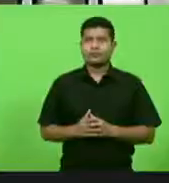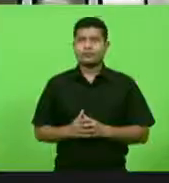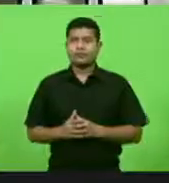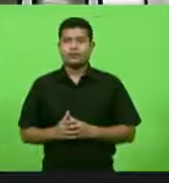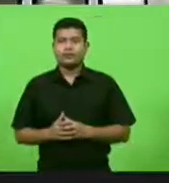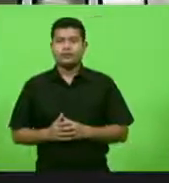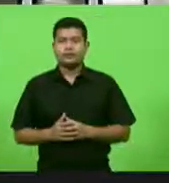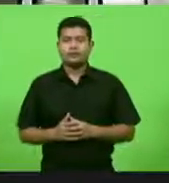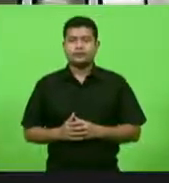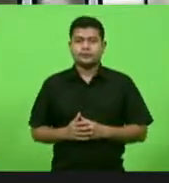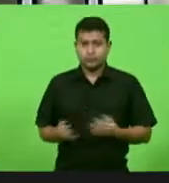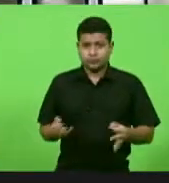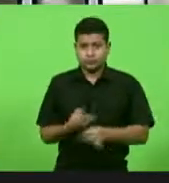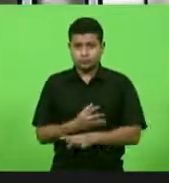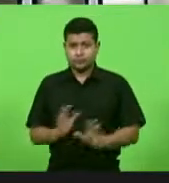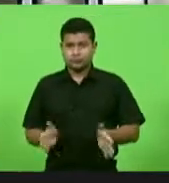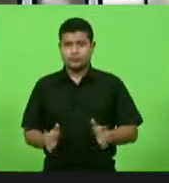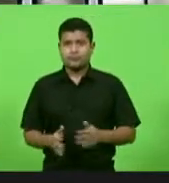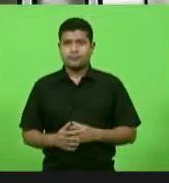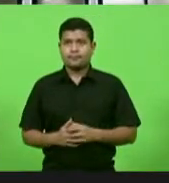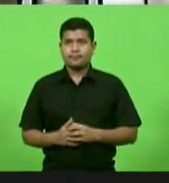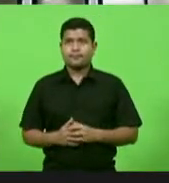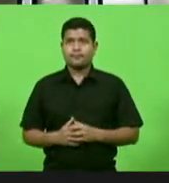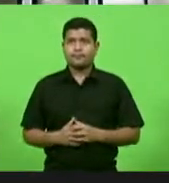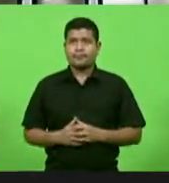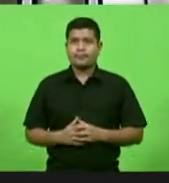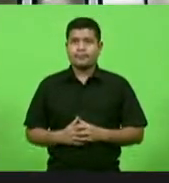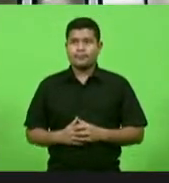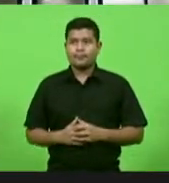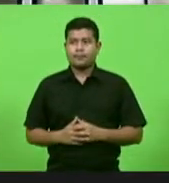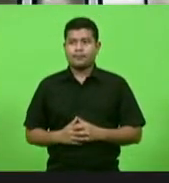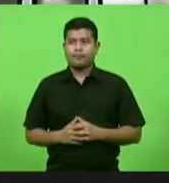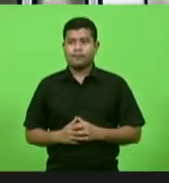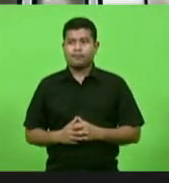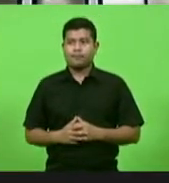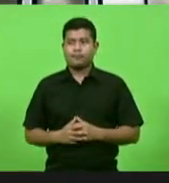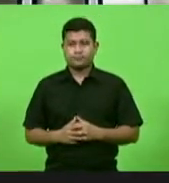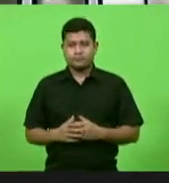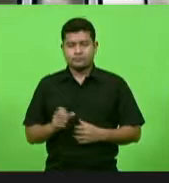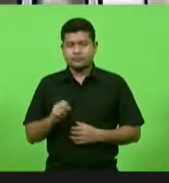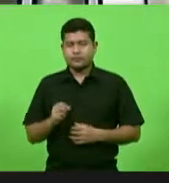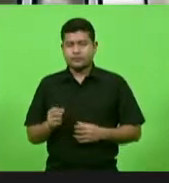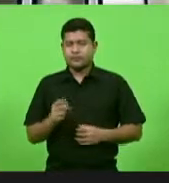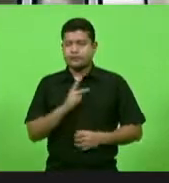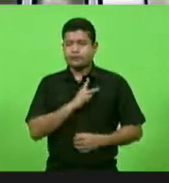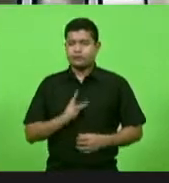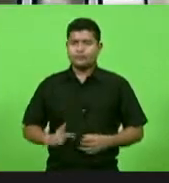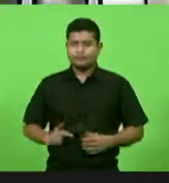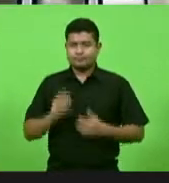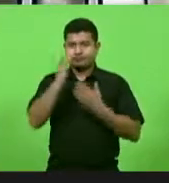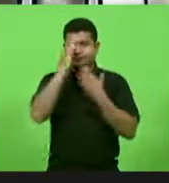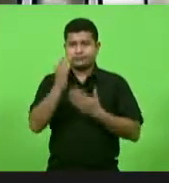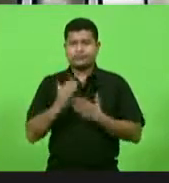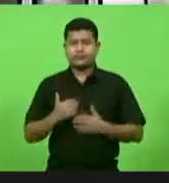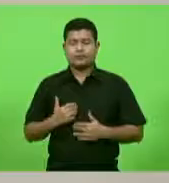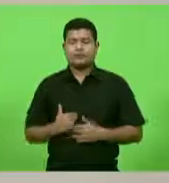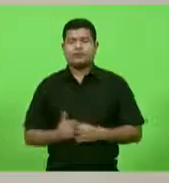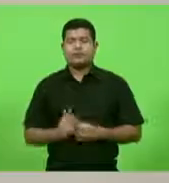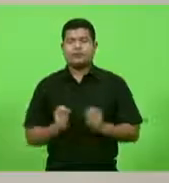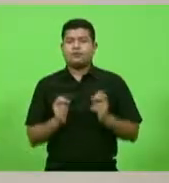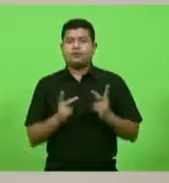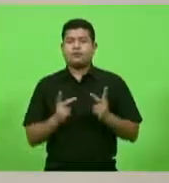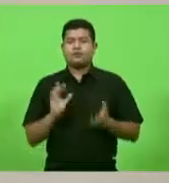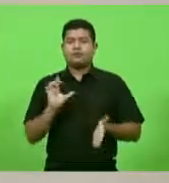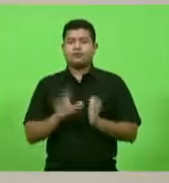concluiu deputado marços presidente muito obrigado obrigado deputado próximo